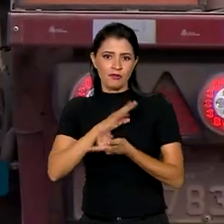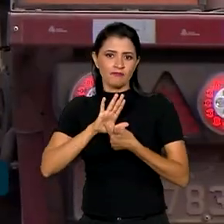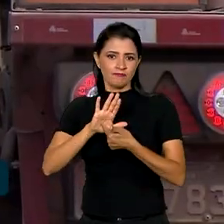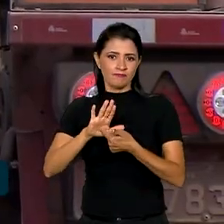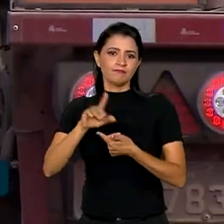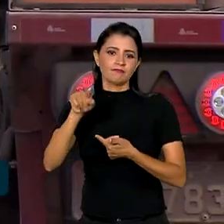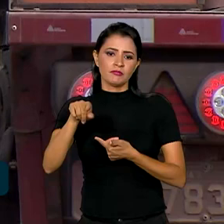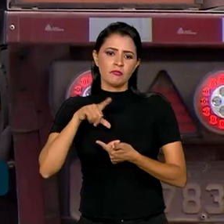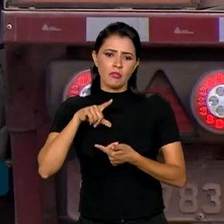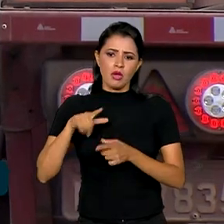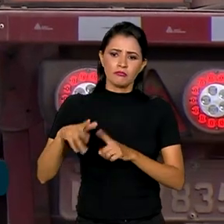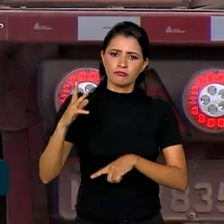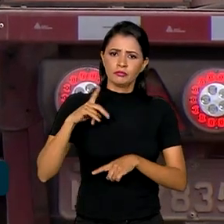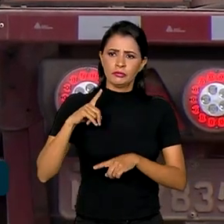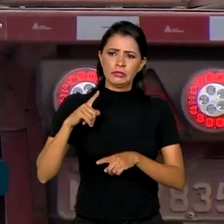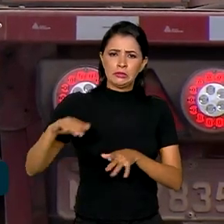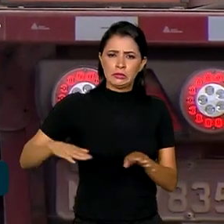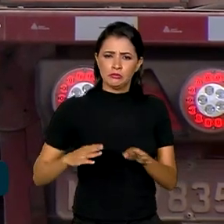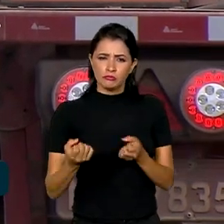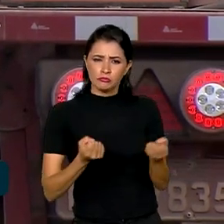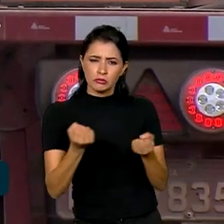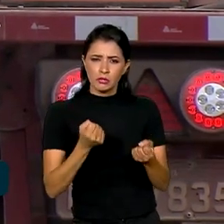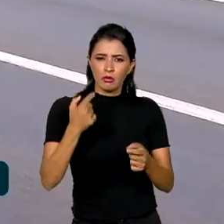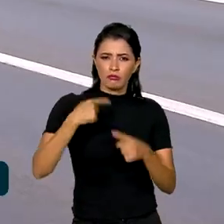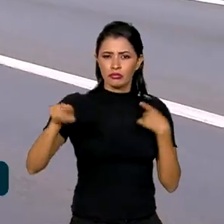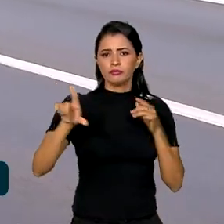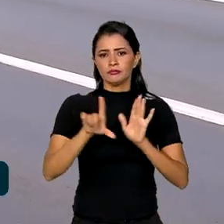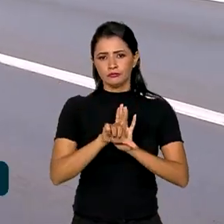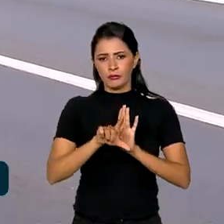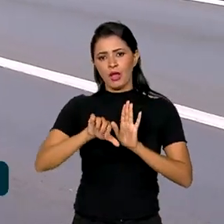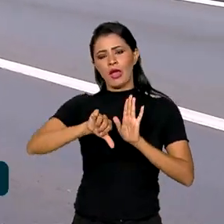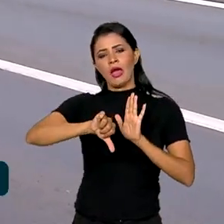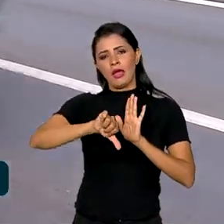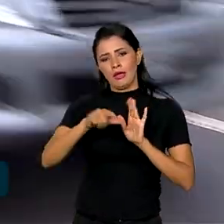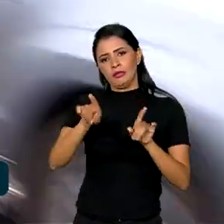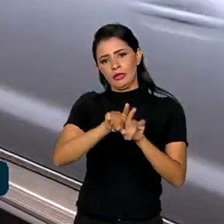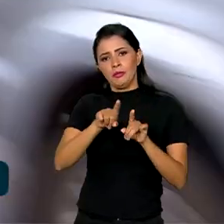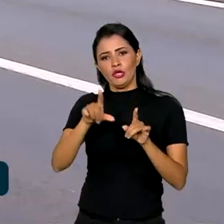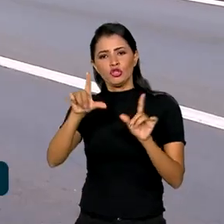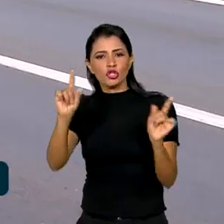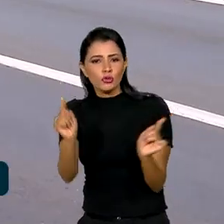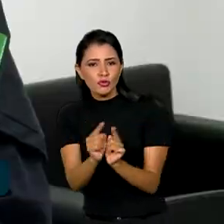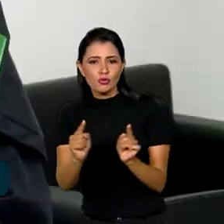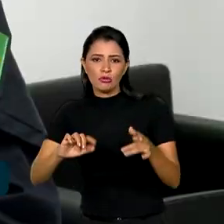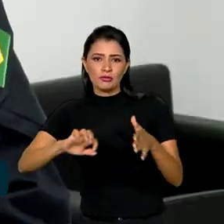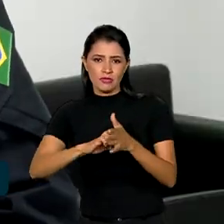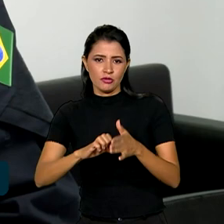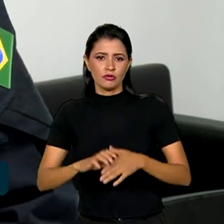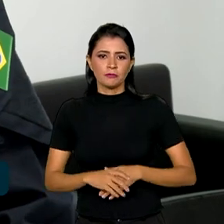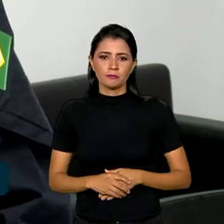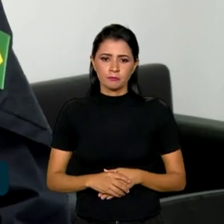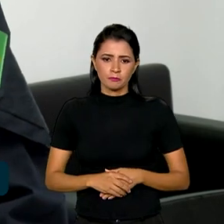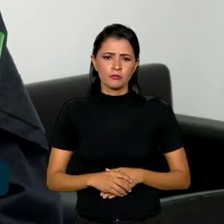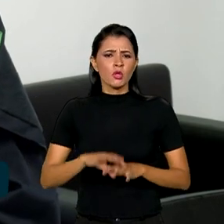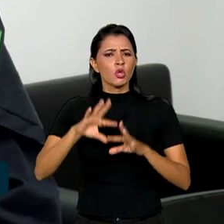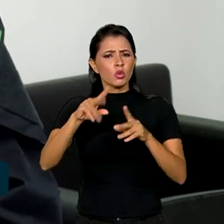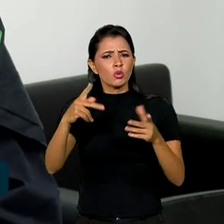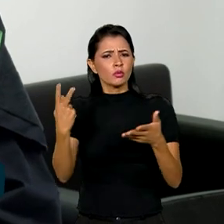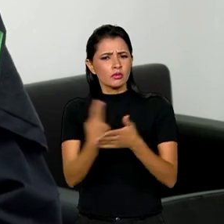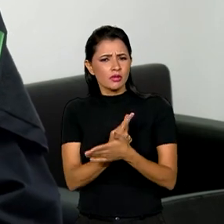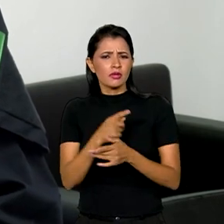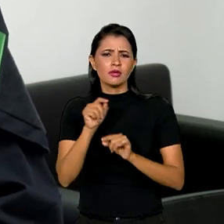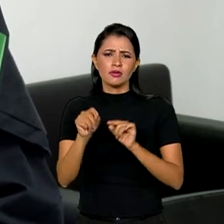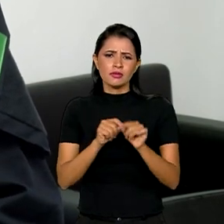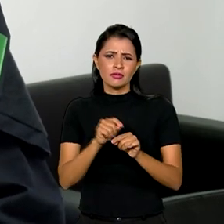para coibir condutas ilegais e, assim, diminuir a chance de acidentes. Todas aquelas infrações que